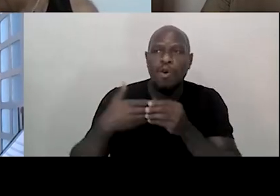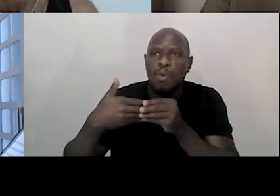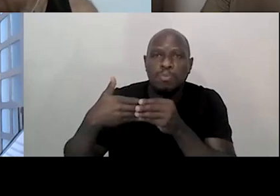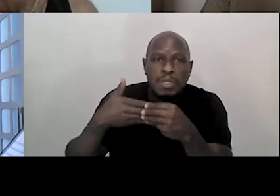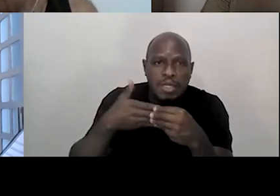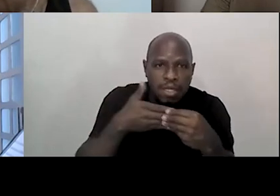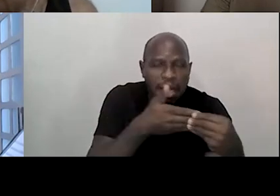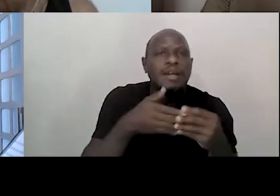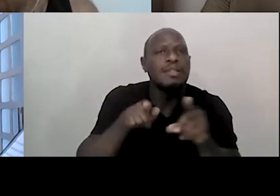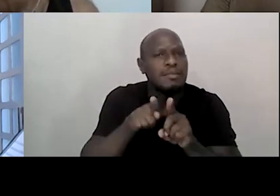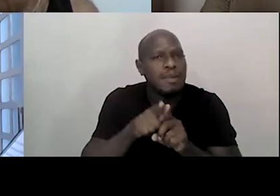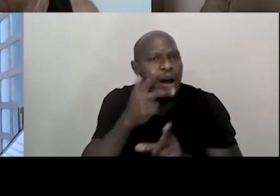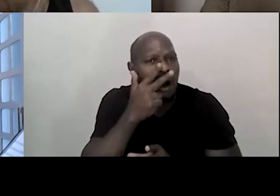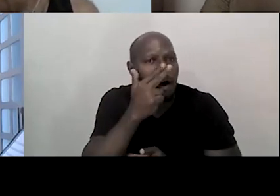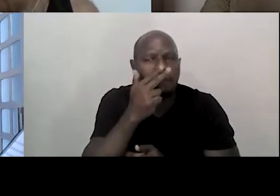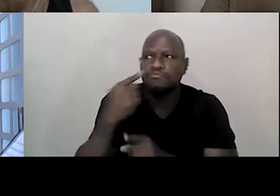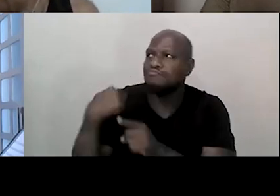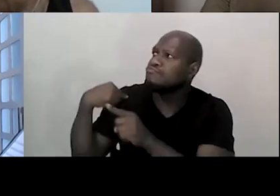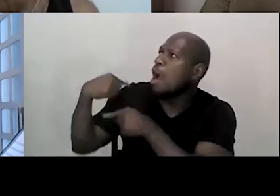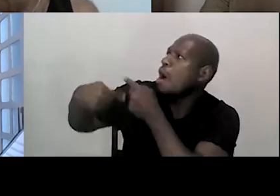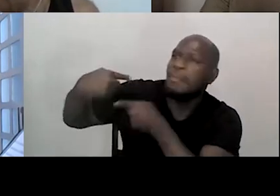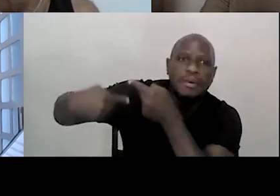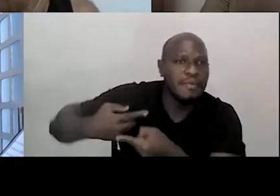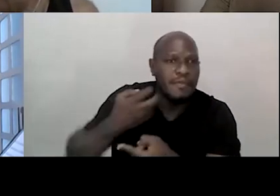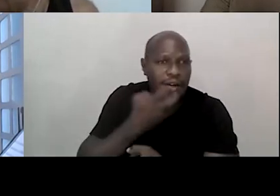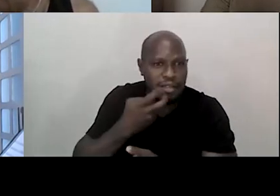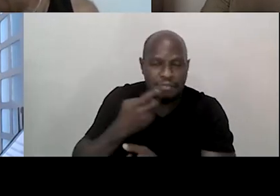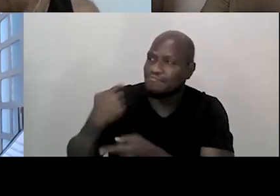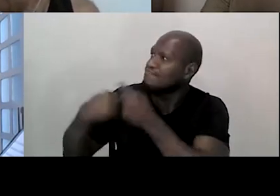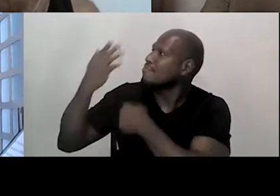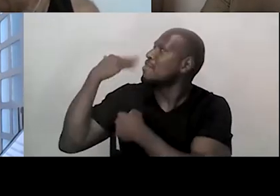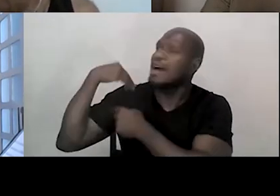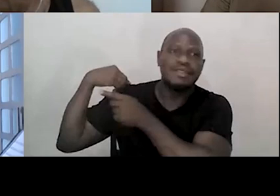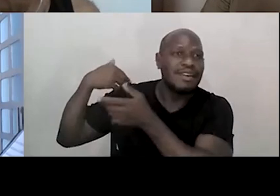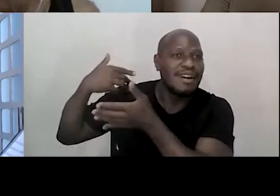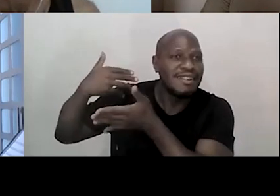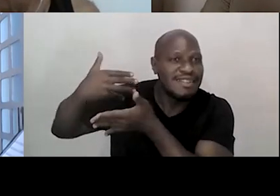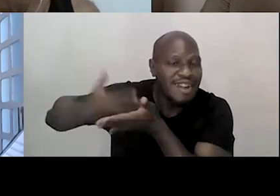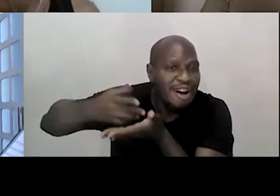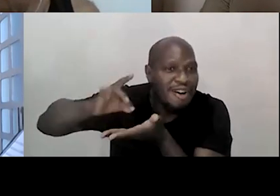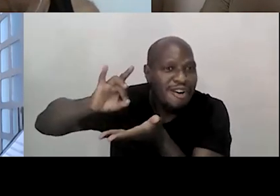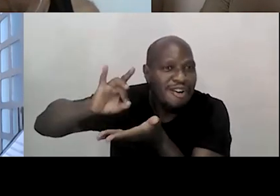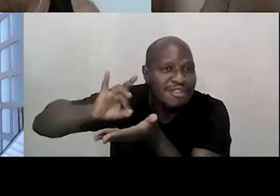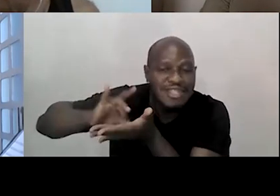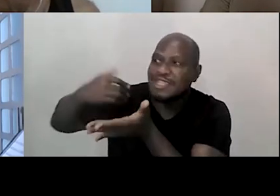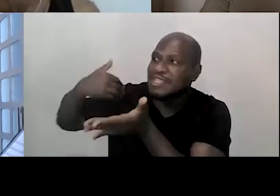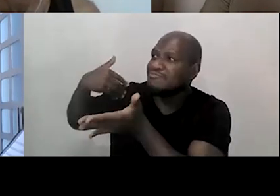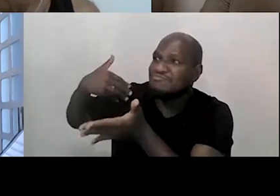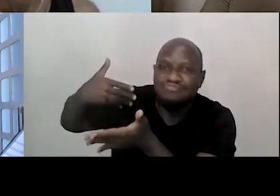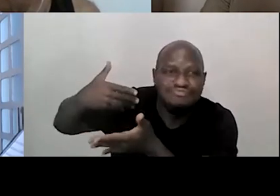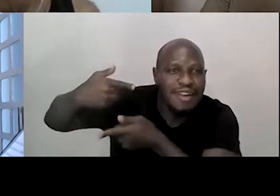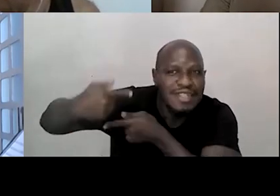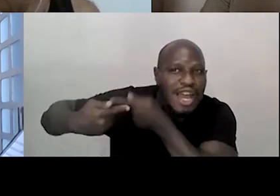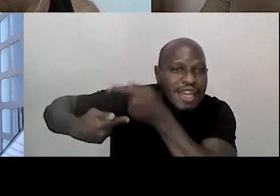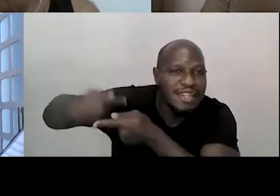eu também acho que ele é muito ancestral, quando a está falando de ancestralidade, a gente está falando de origem e ancestralidade ela traz